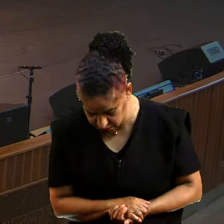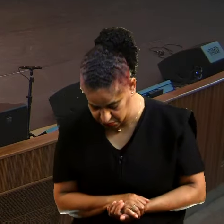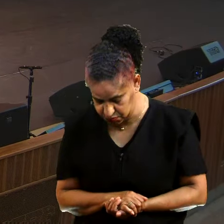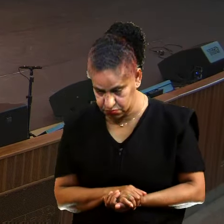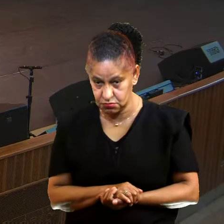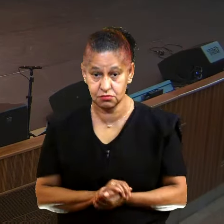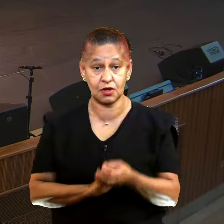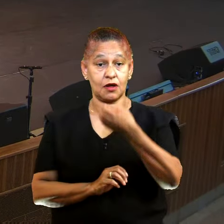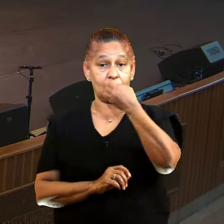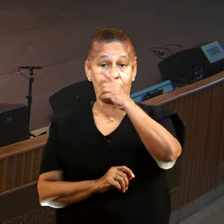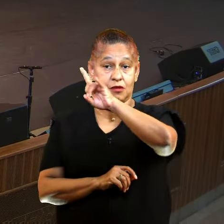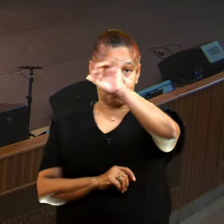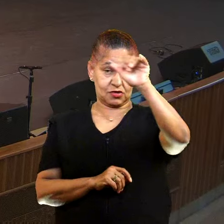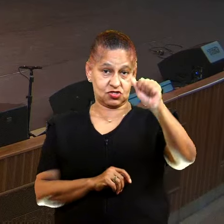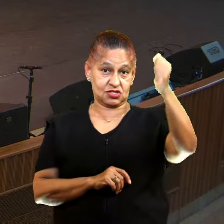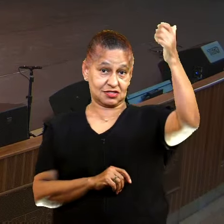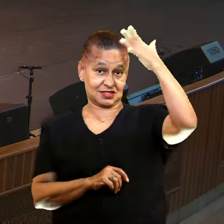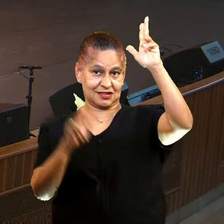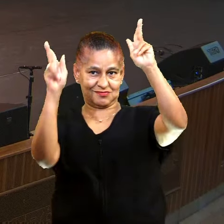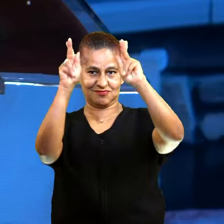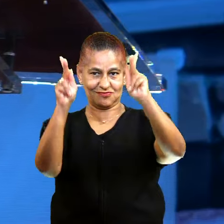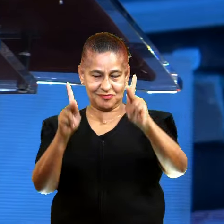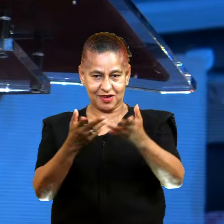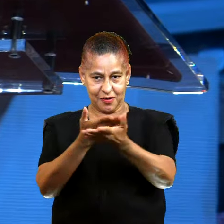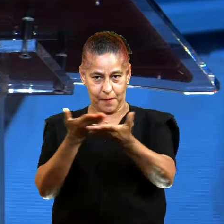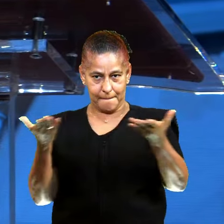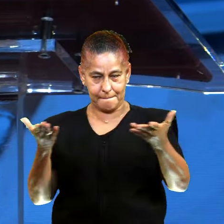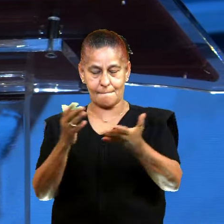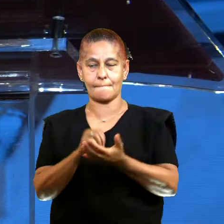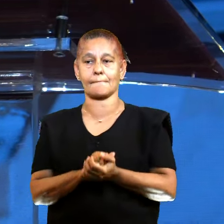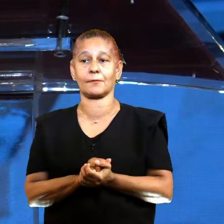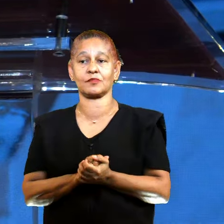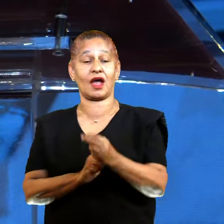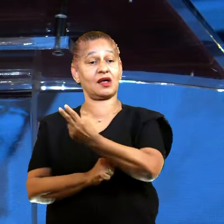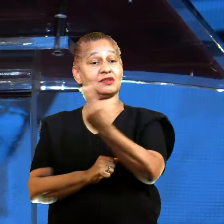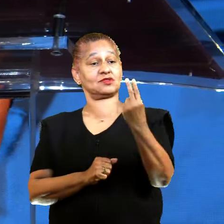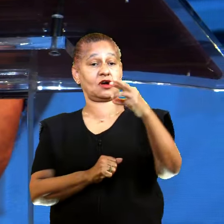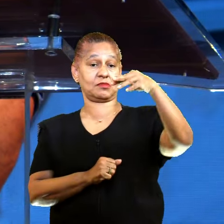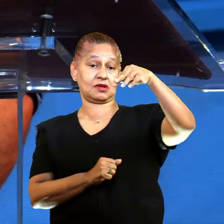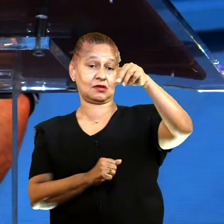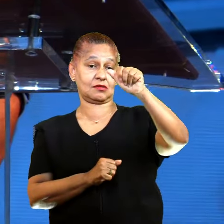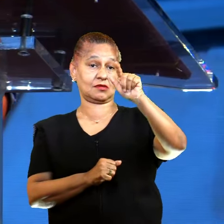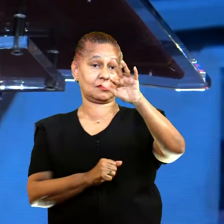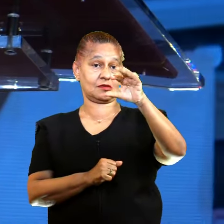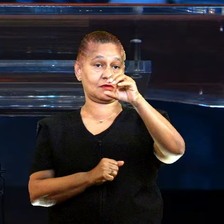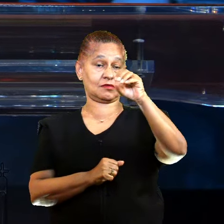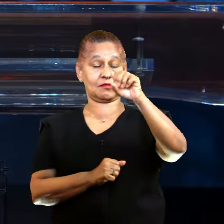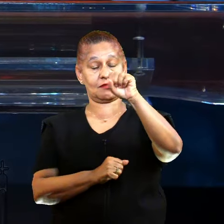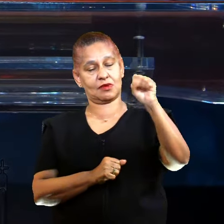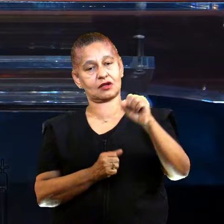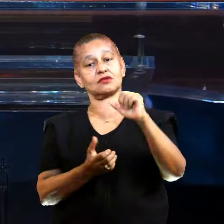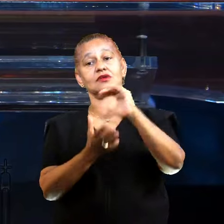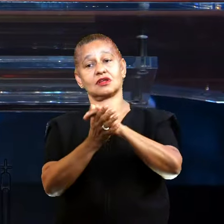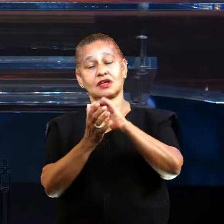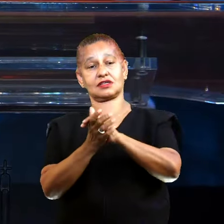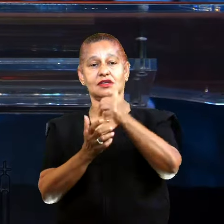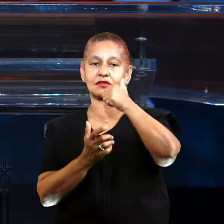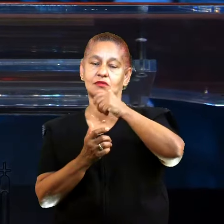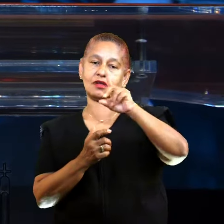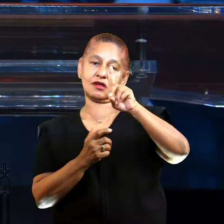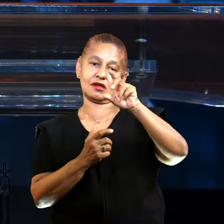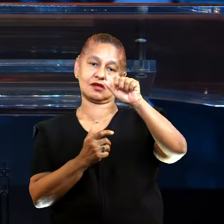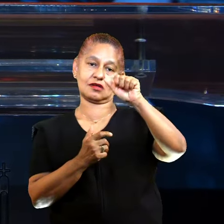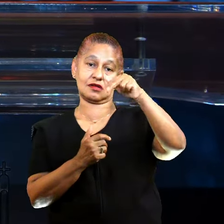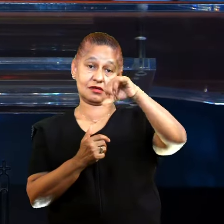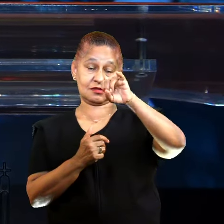Bom dia, igreja. Graças e paz. Me chamo Marcos Início. Eu sou casado com a Daniele. Sou